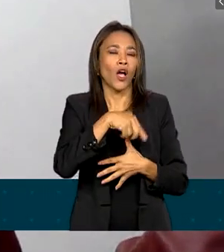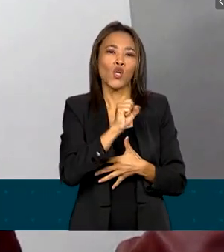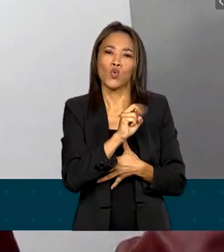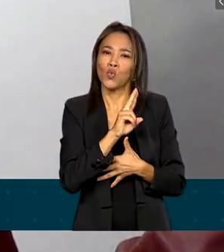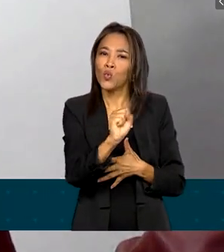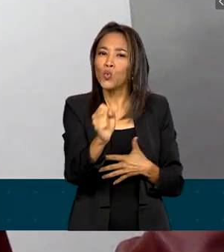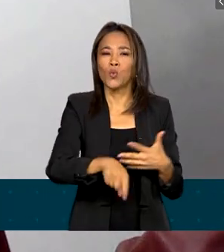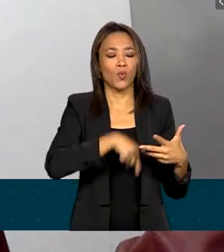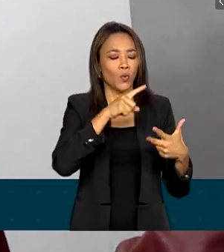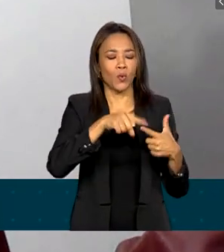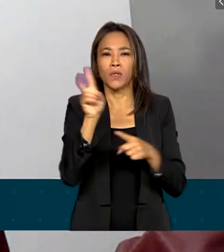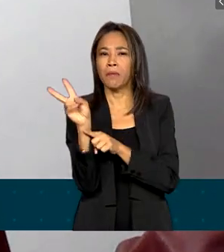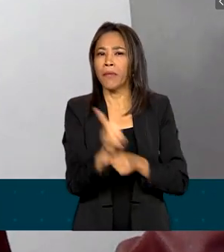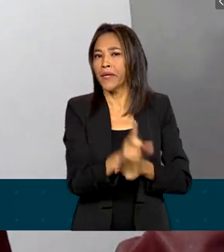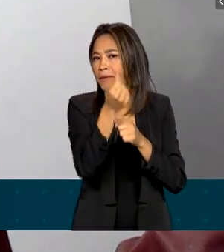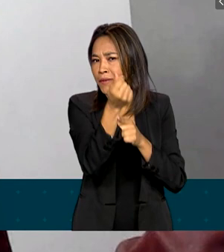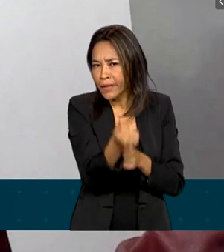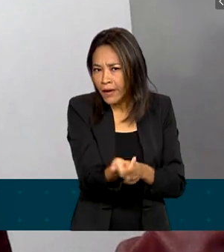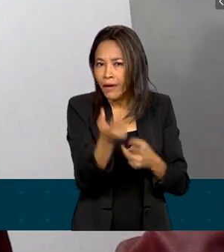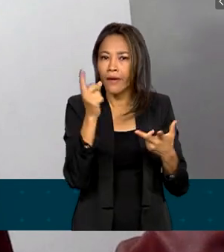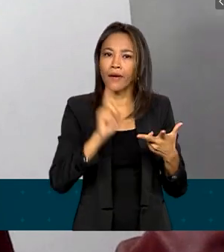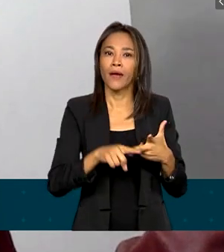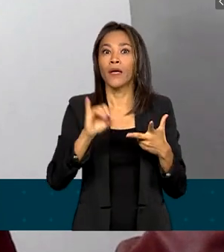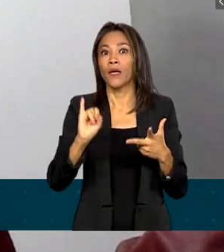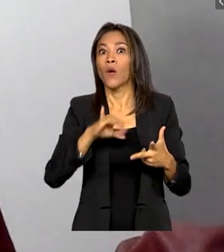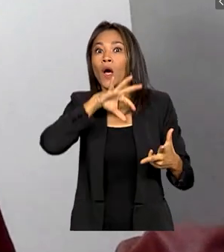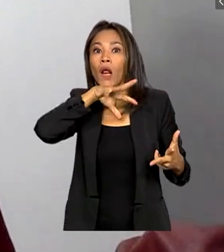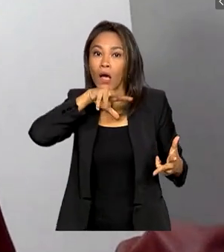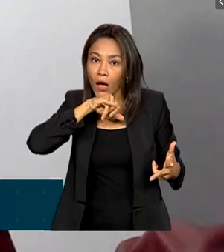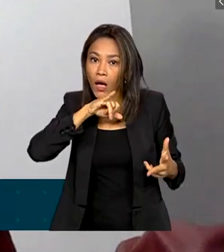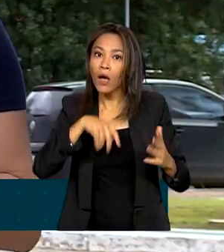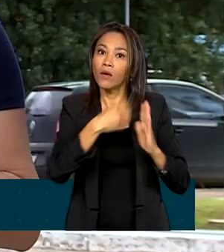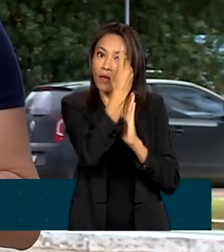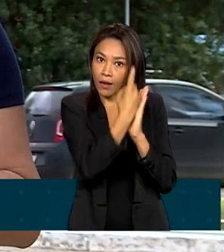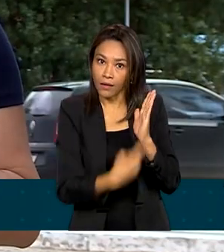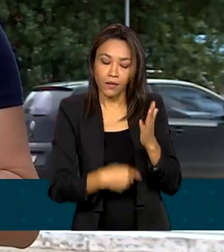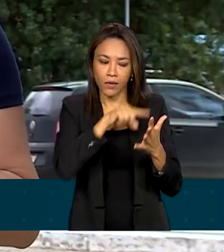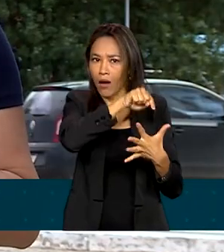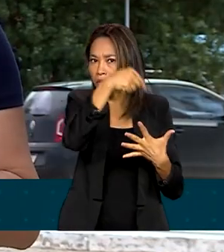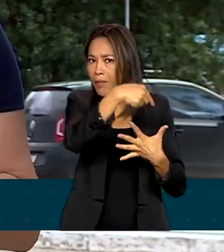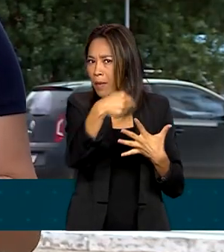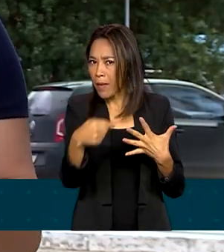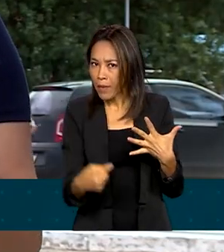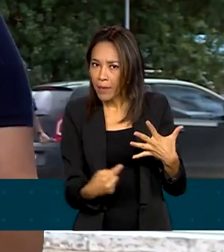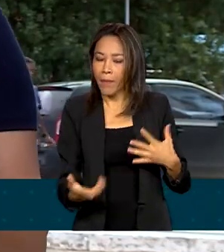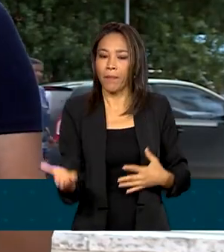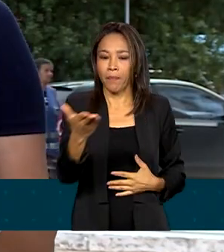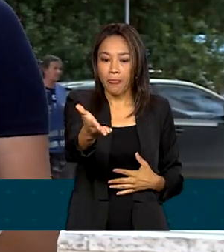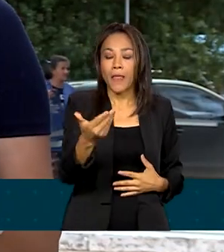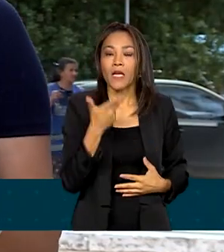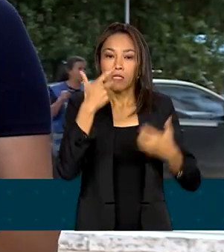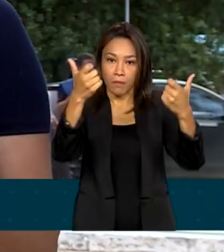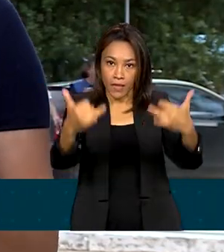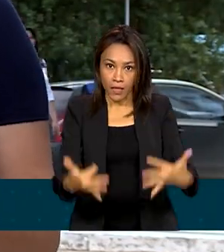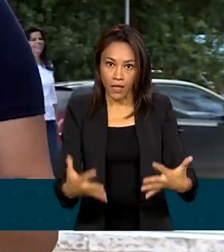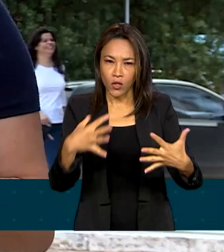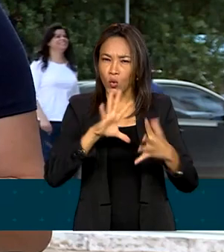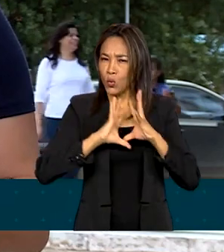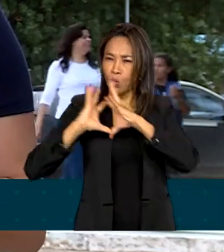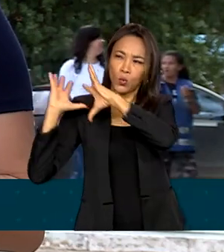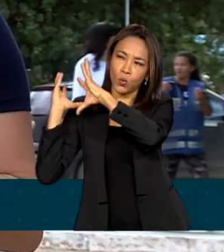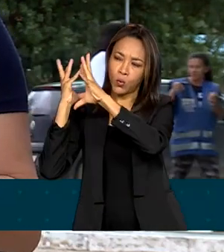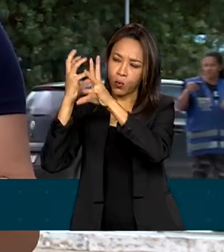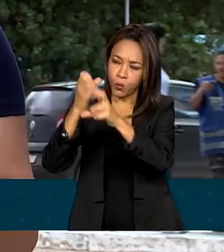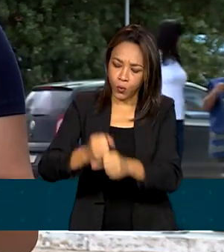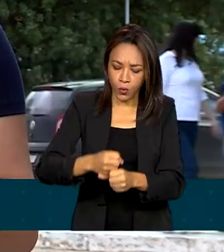do consignado, da imposto de renda, declaração. Quando todo esse pacote de informações registradas ao longo